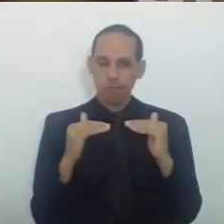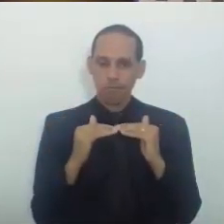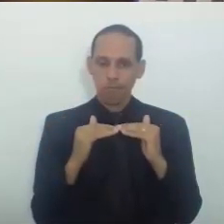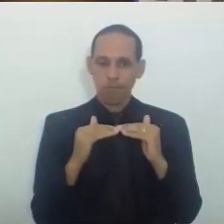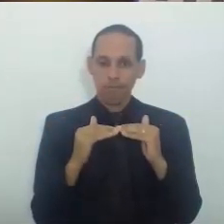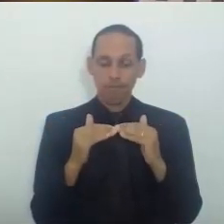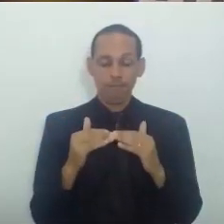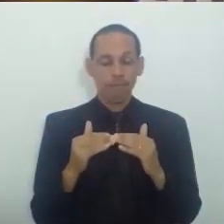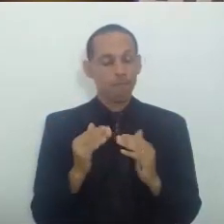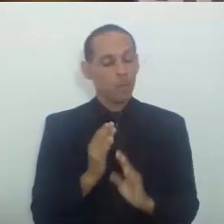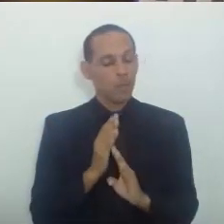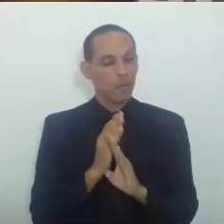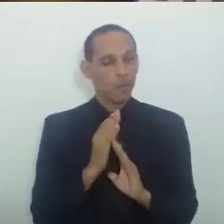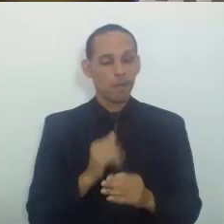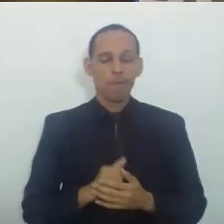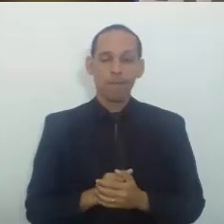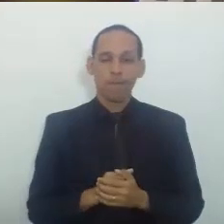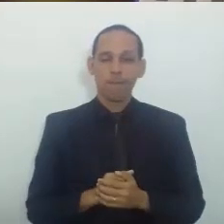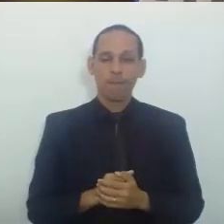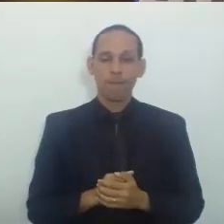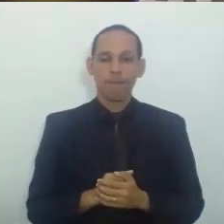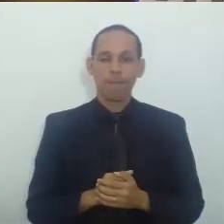digo que todavia Há decisões